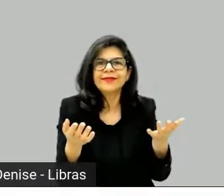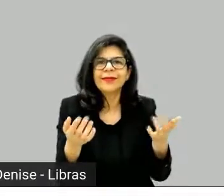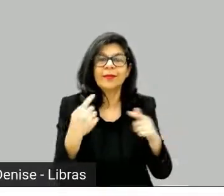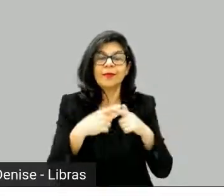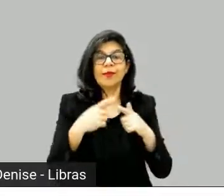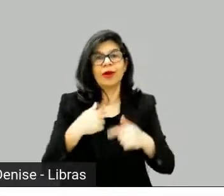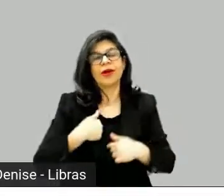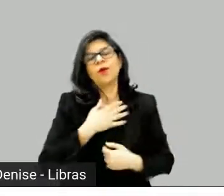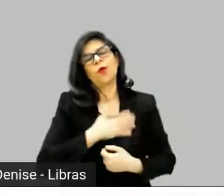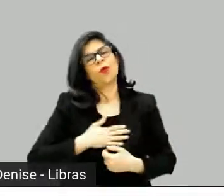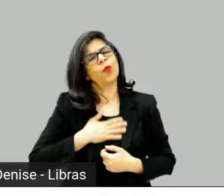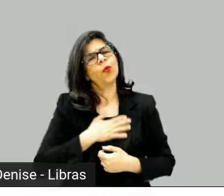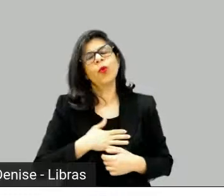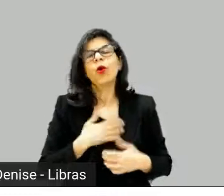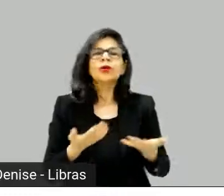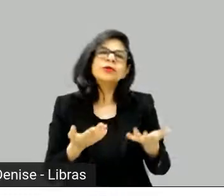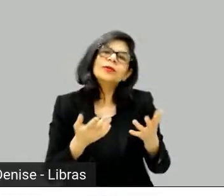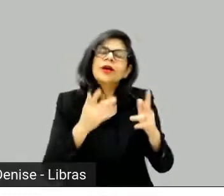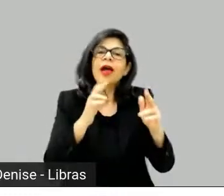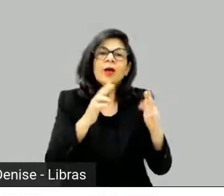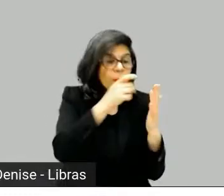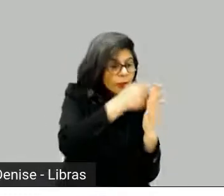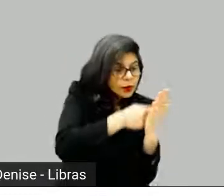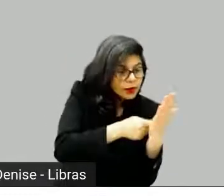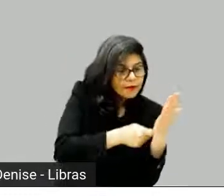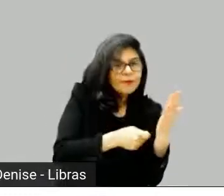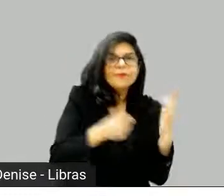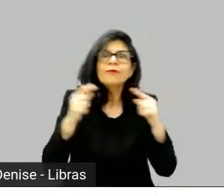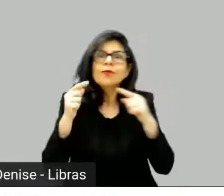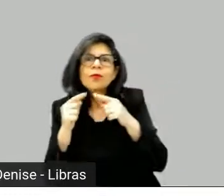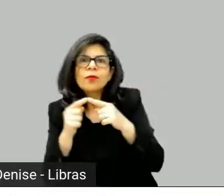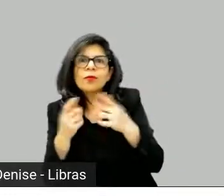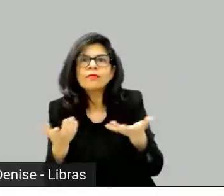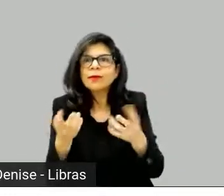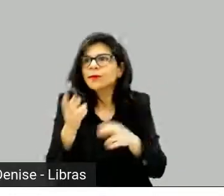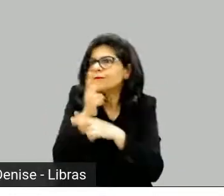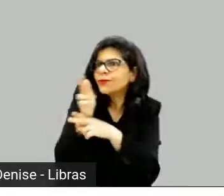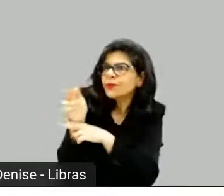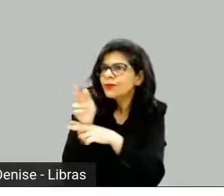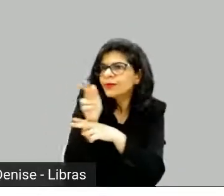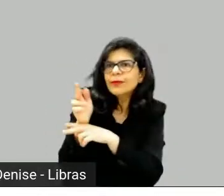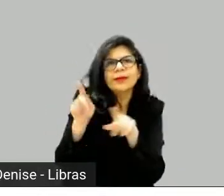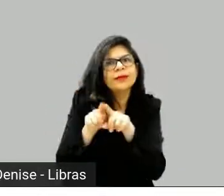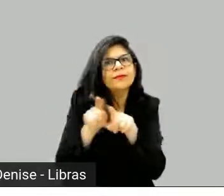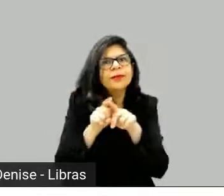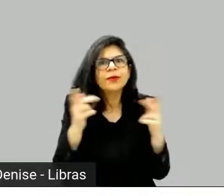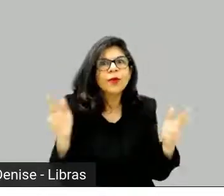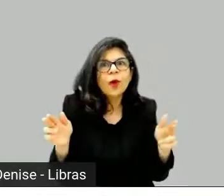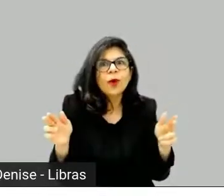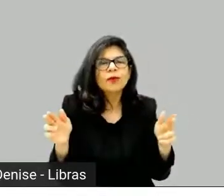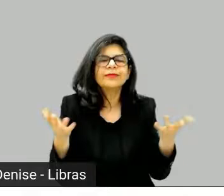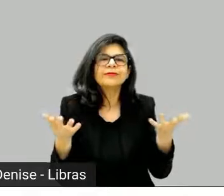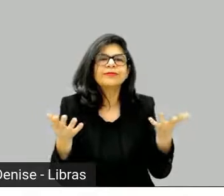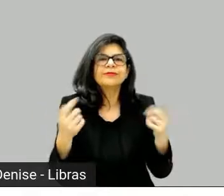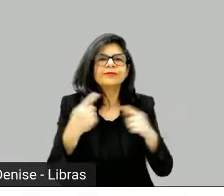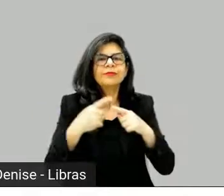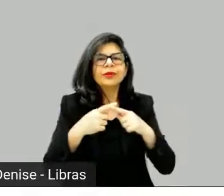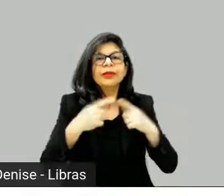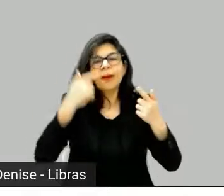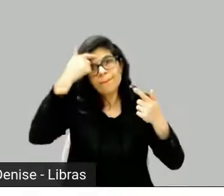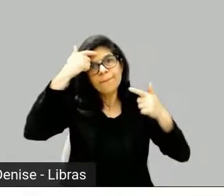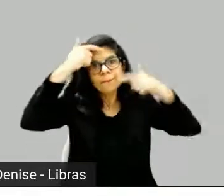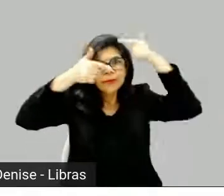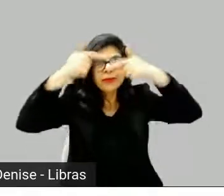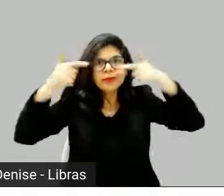um cineasta sem câmera quando escrevo roteiro. É legal, eu curto, mas eu sei o